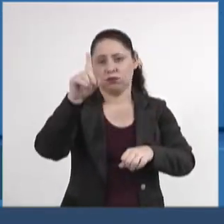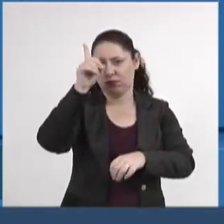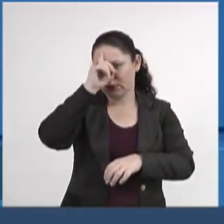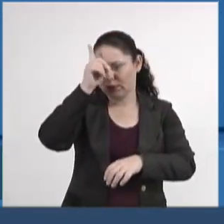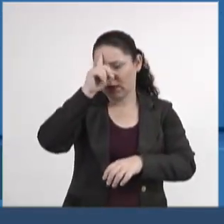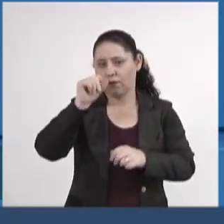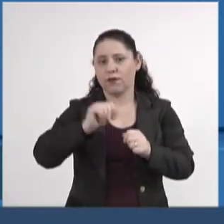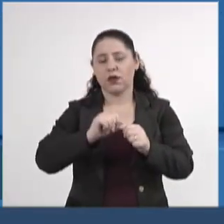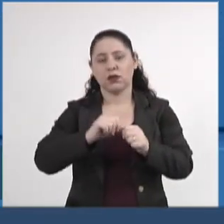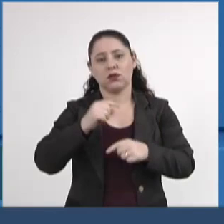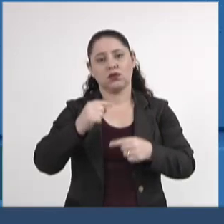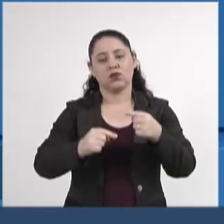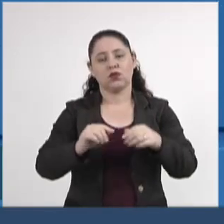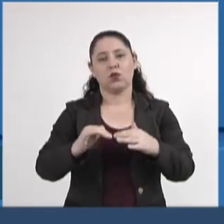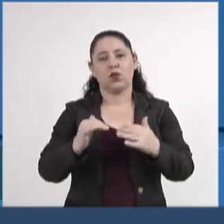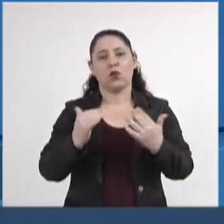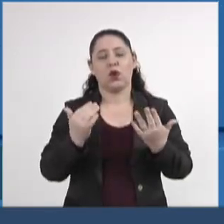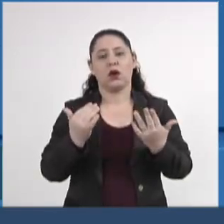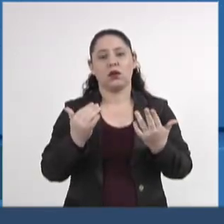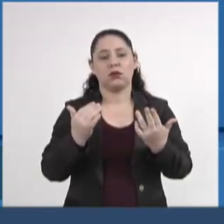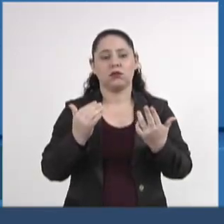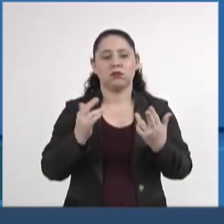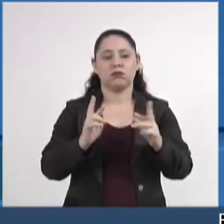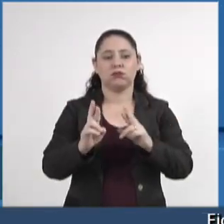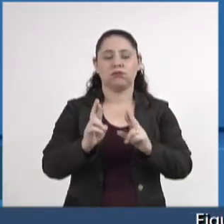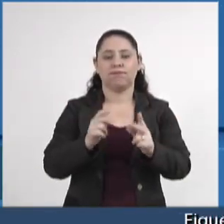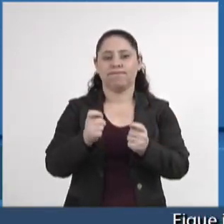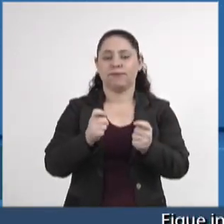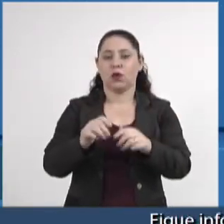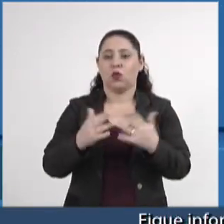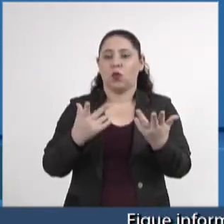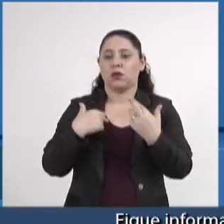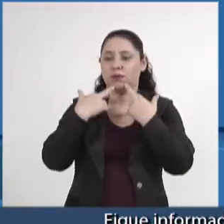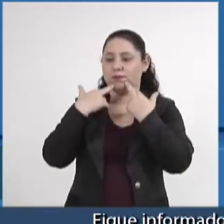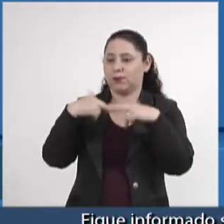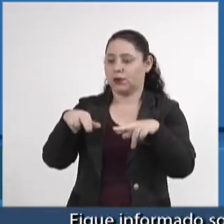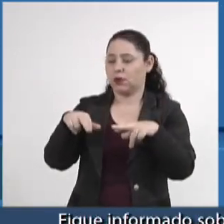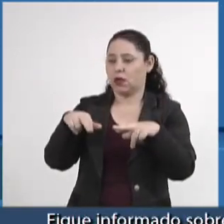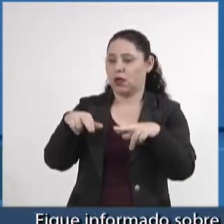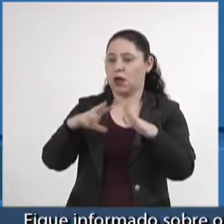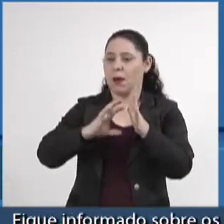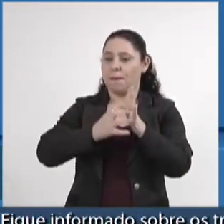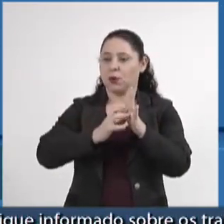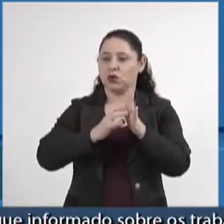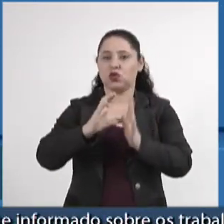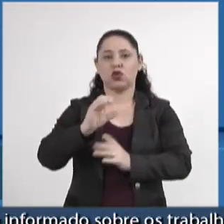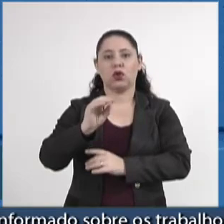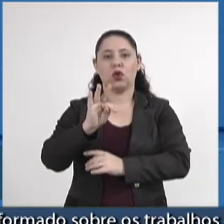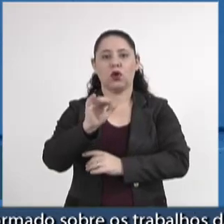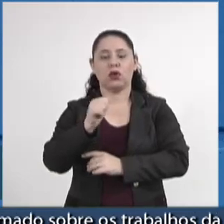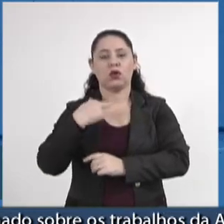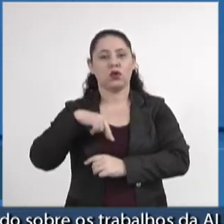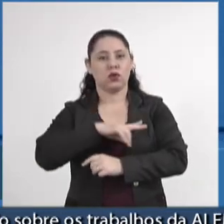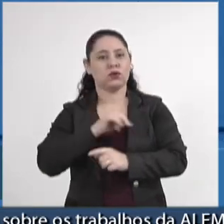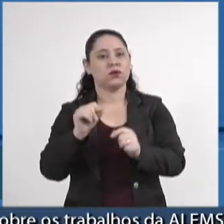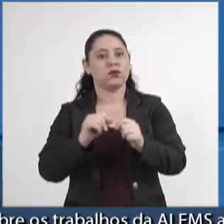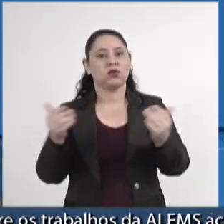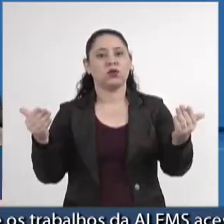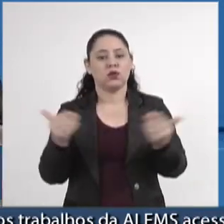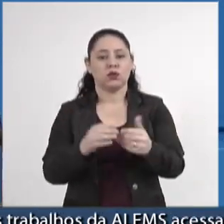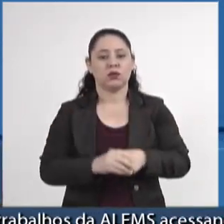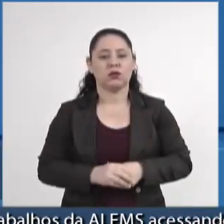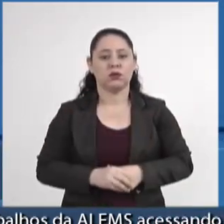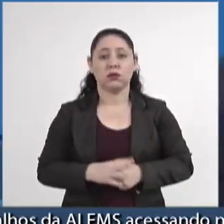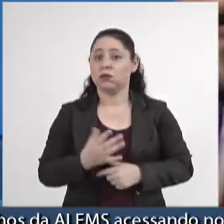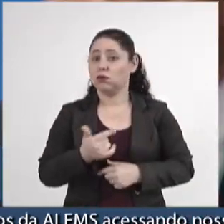proporcione, quando se faz e se critica, às vezes, a política de cotas. É essa defesa que nós temos que fazer hoje, está aqui,